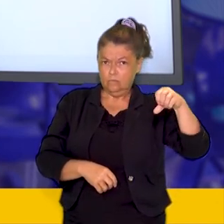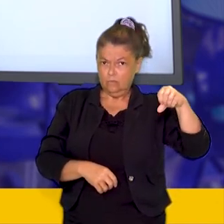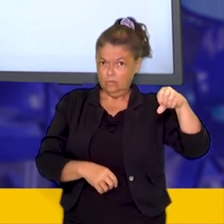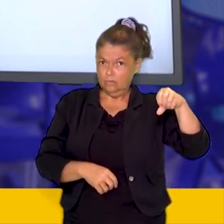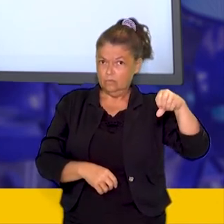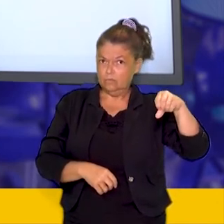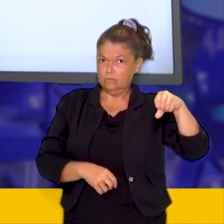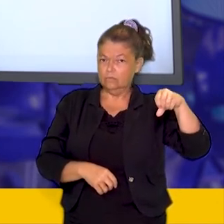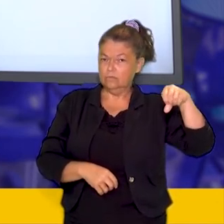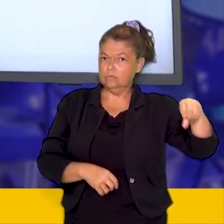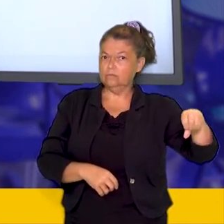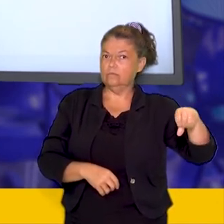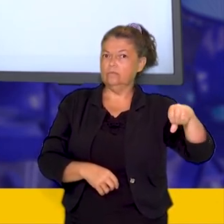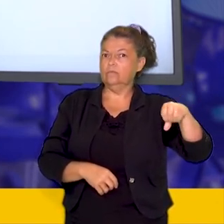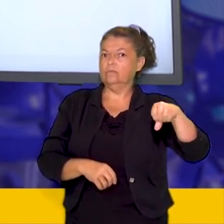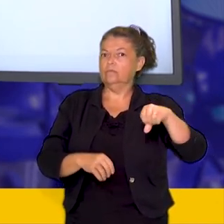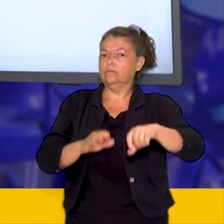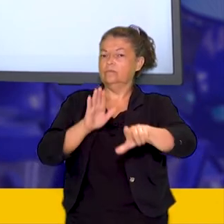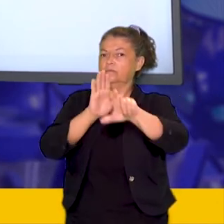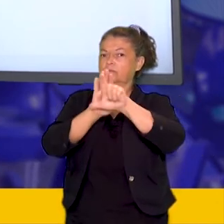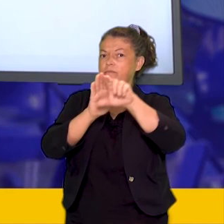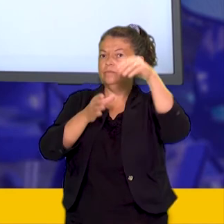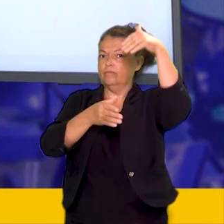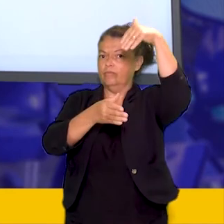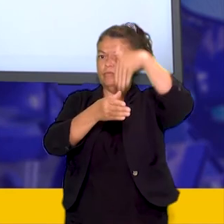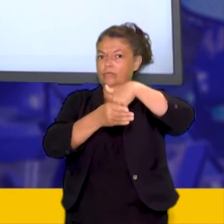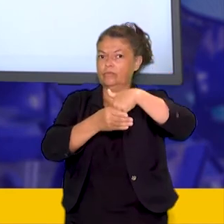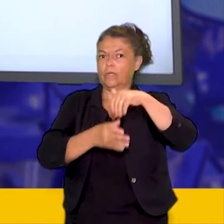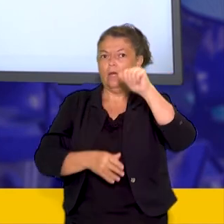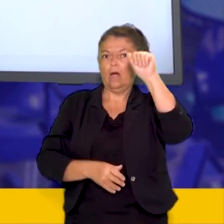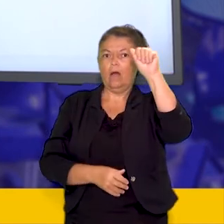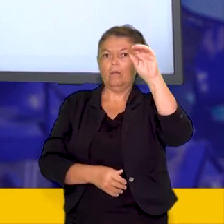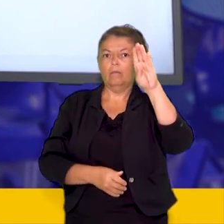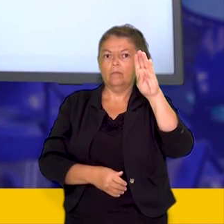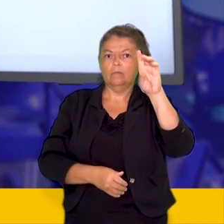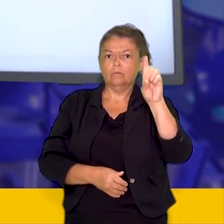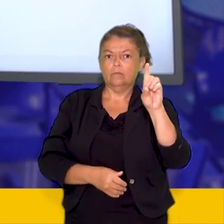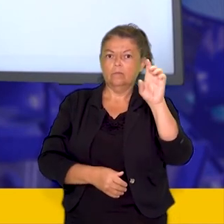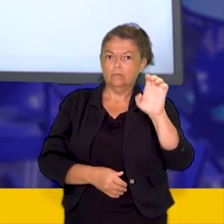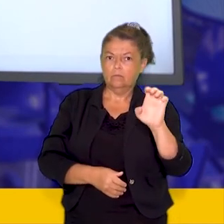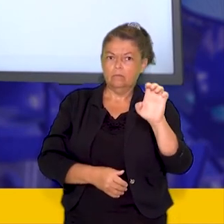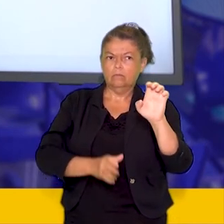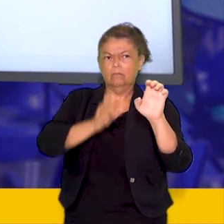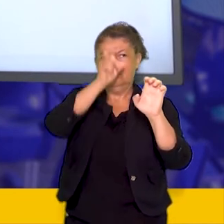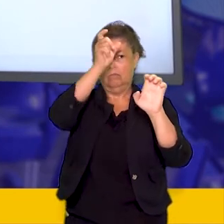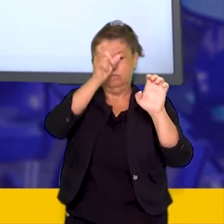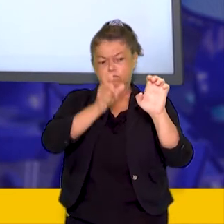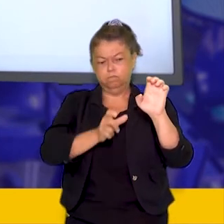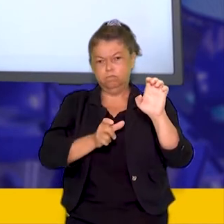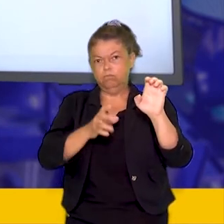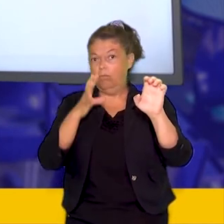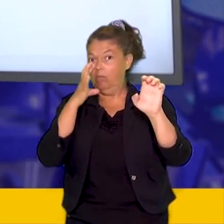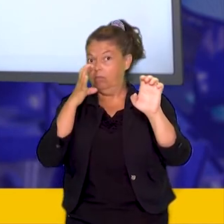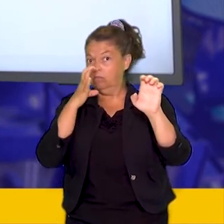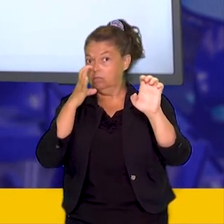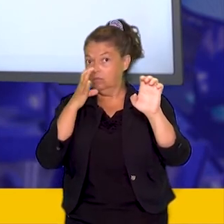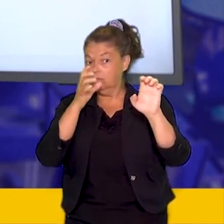temos aqui A B C e D observem aqui